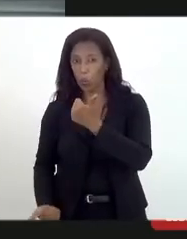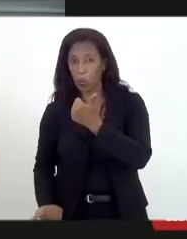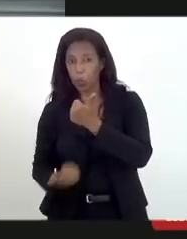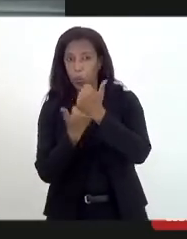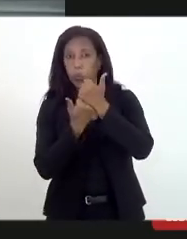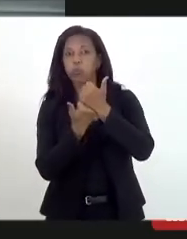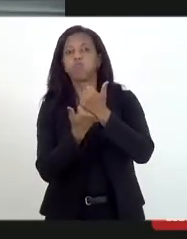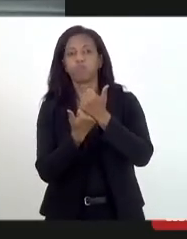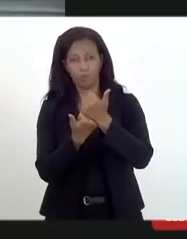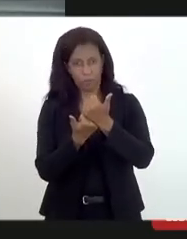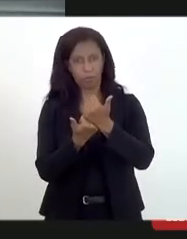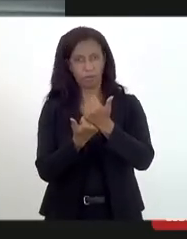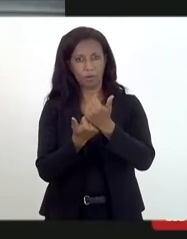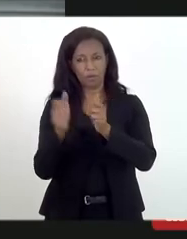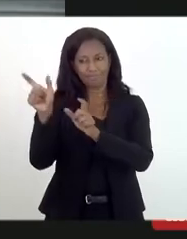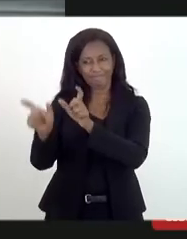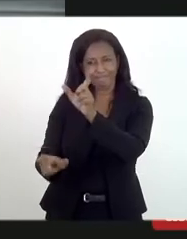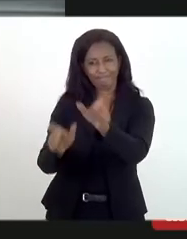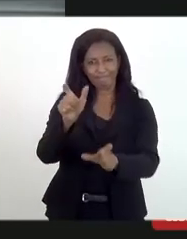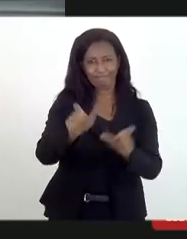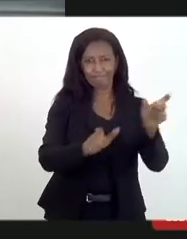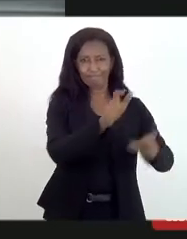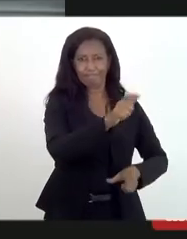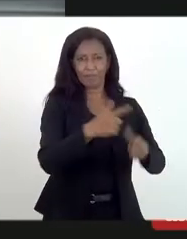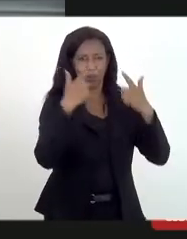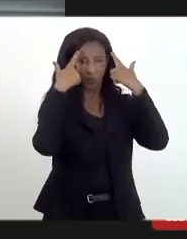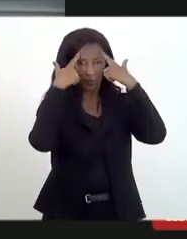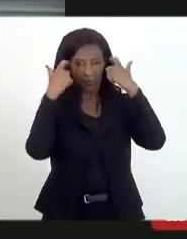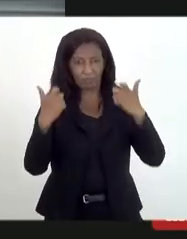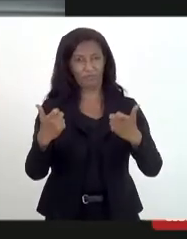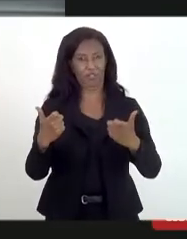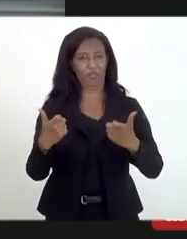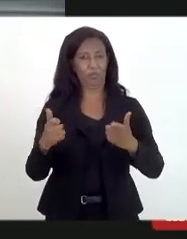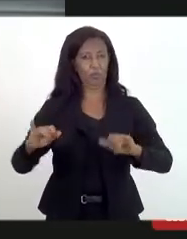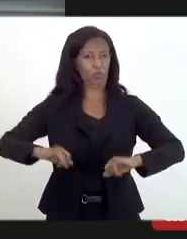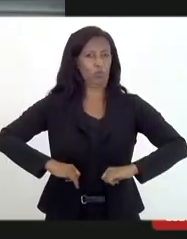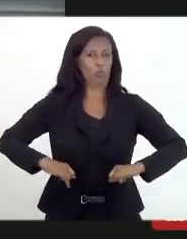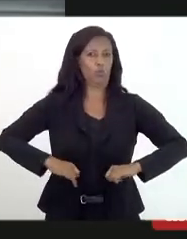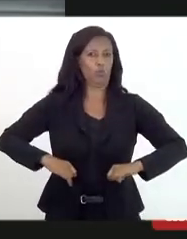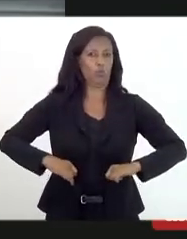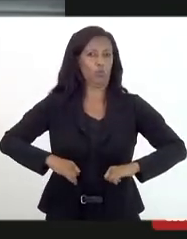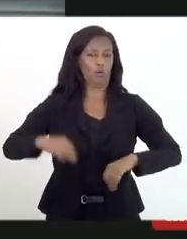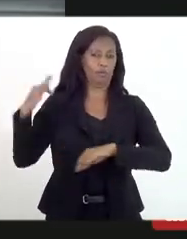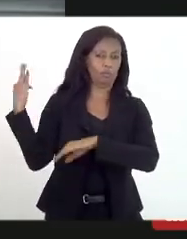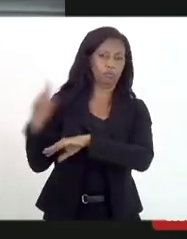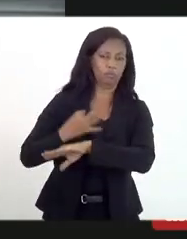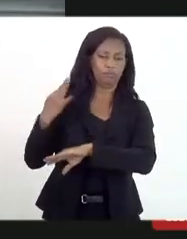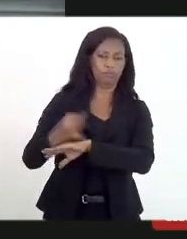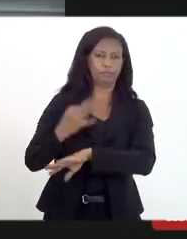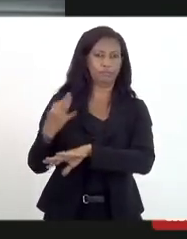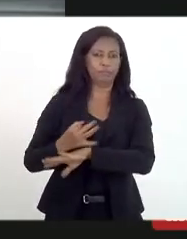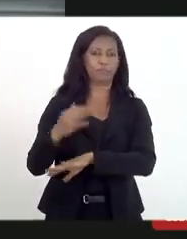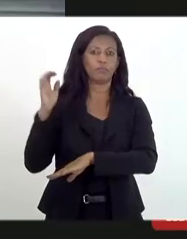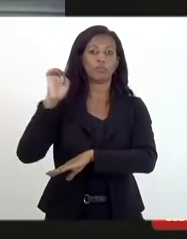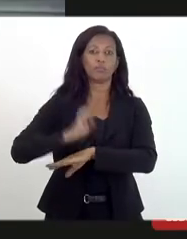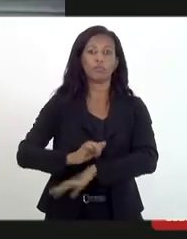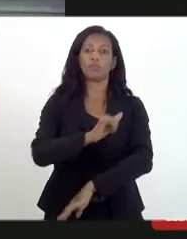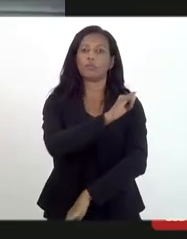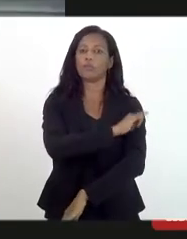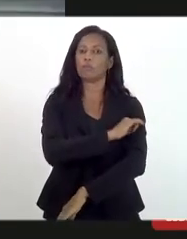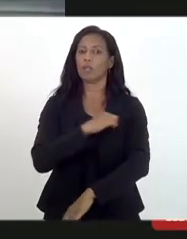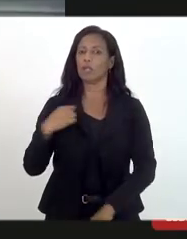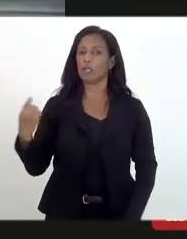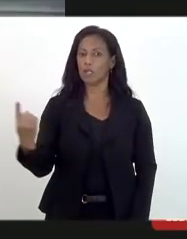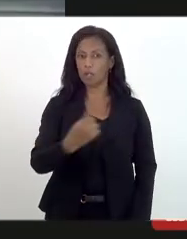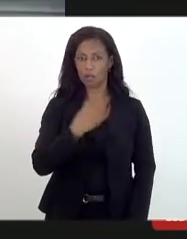aqueles e aquelas hoje vitimados com a intolerância religiosa e o racismo religioso no estado do Rio de Janeiro e